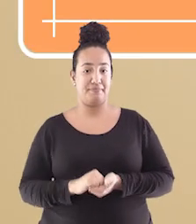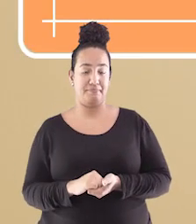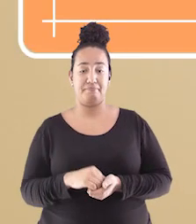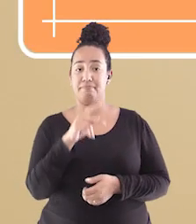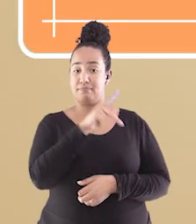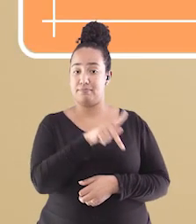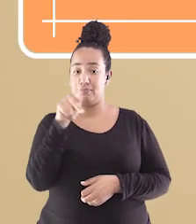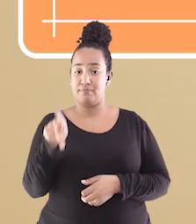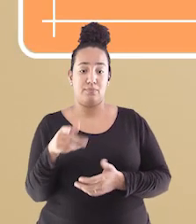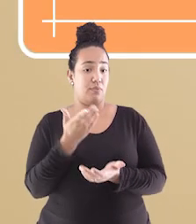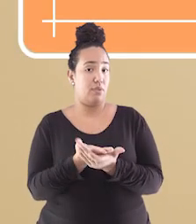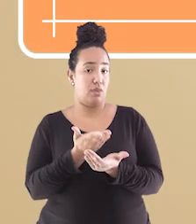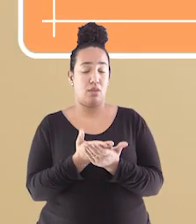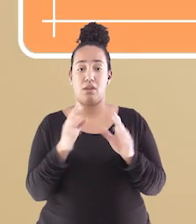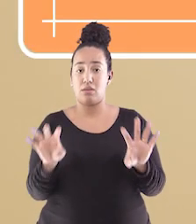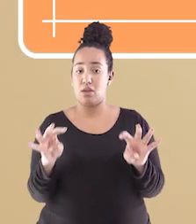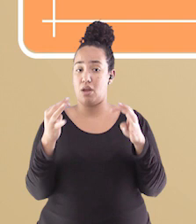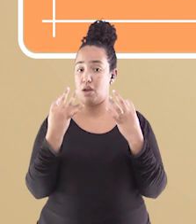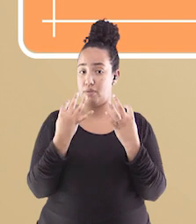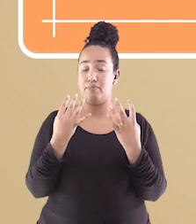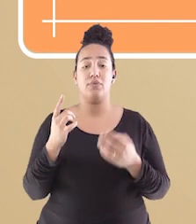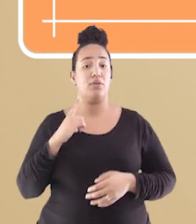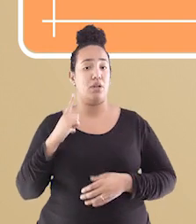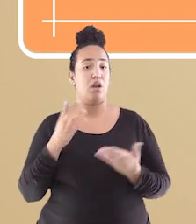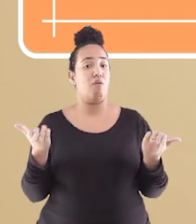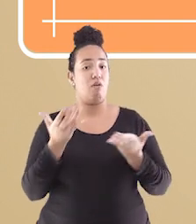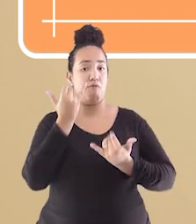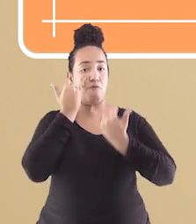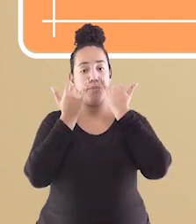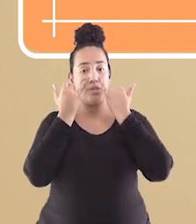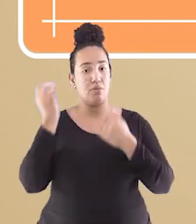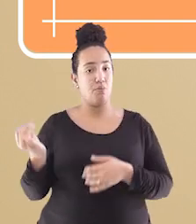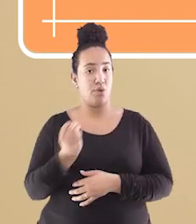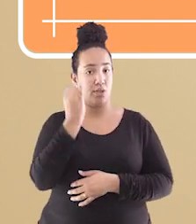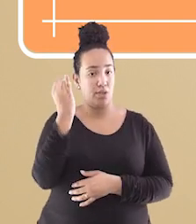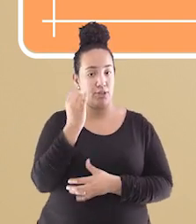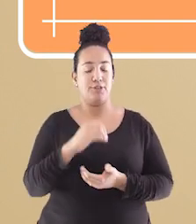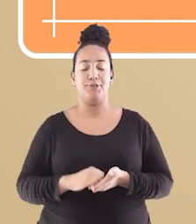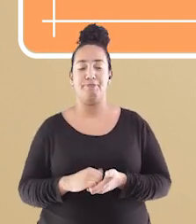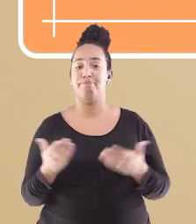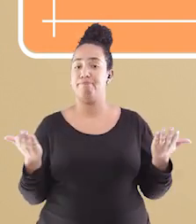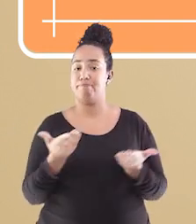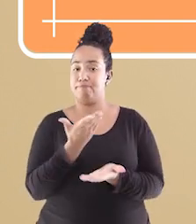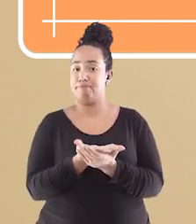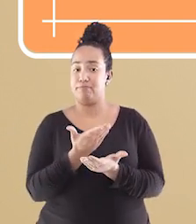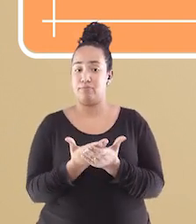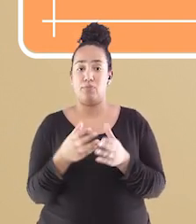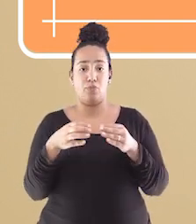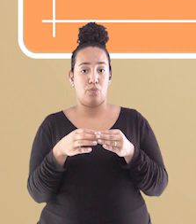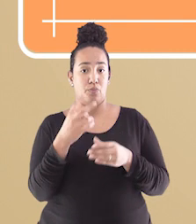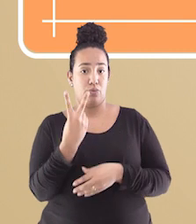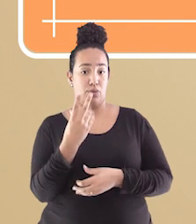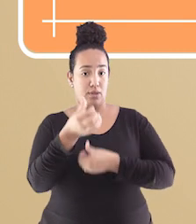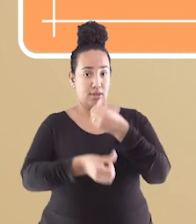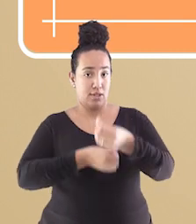Para os professores e professoras que nos acompanham, algumas informações. Essa é uma aula do segundo